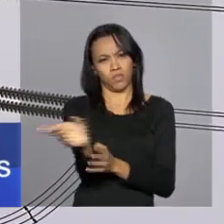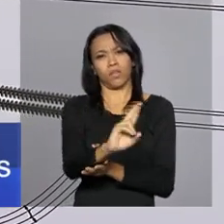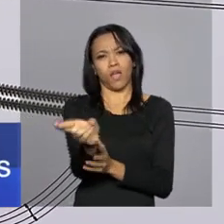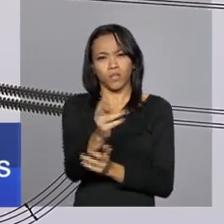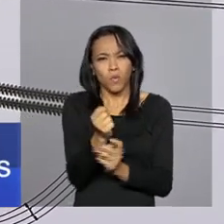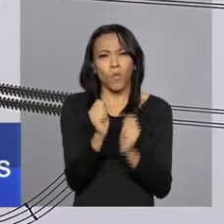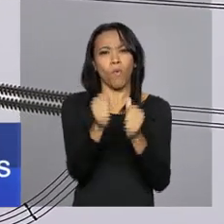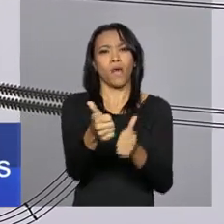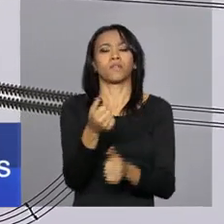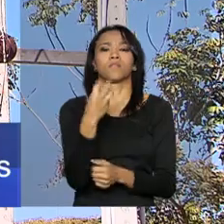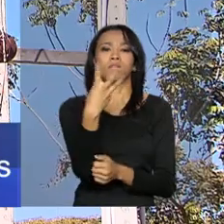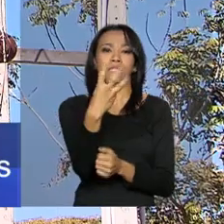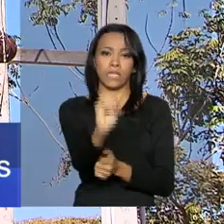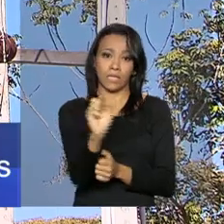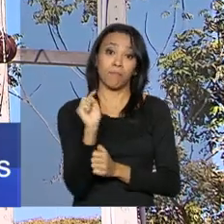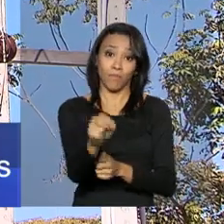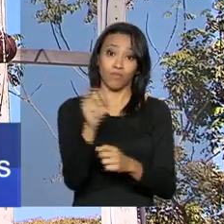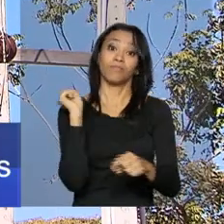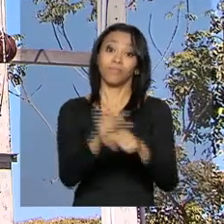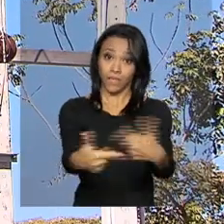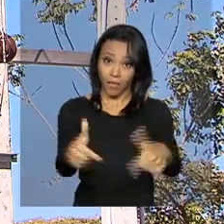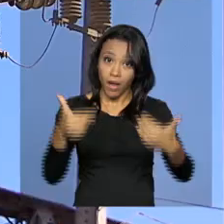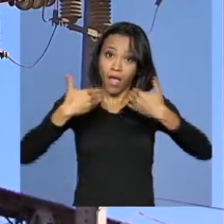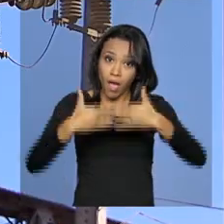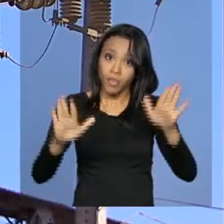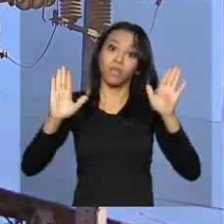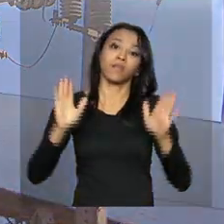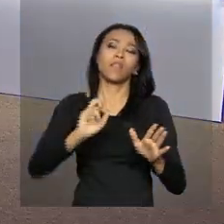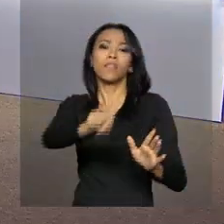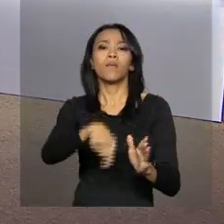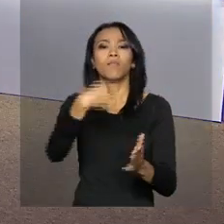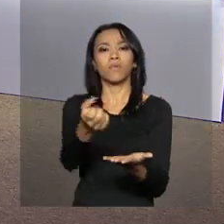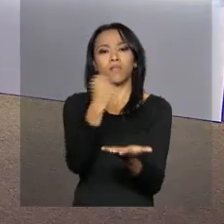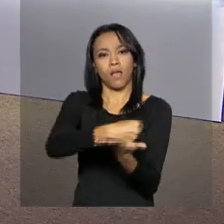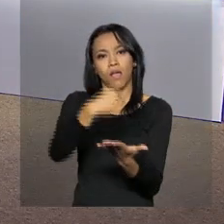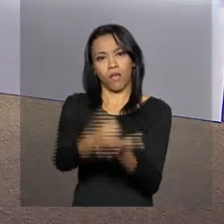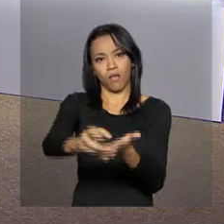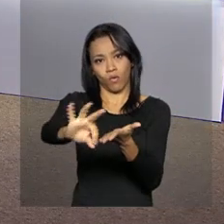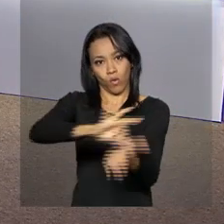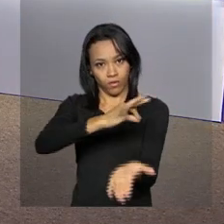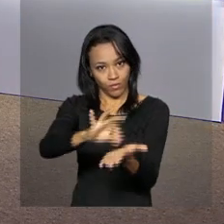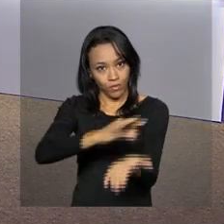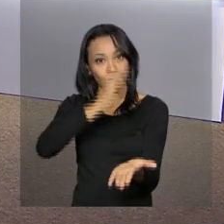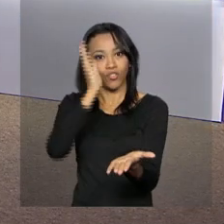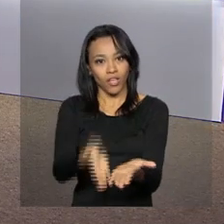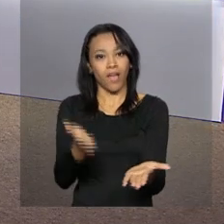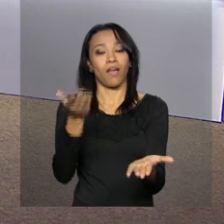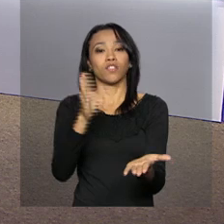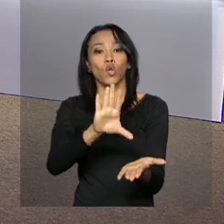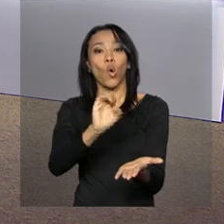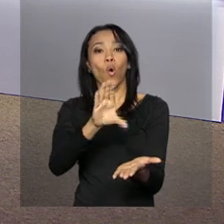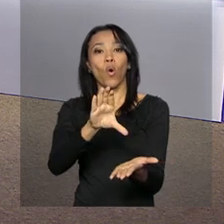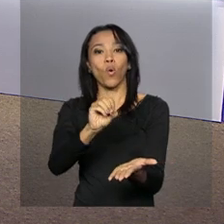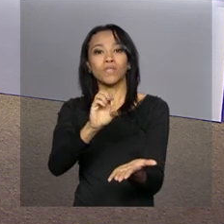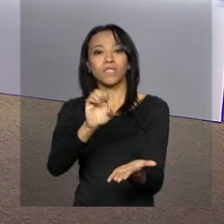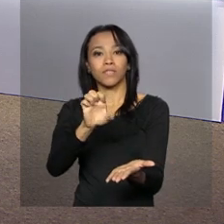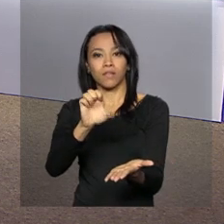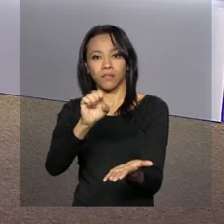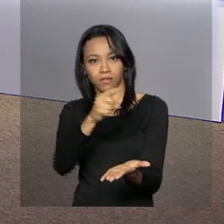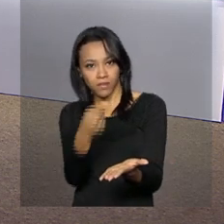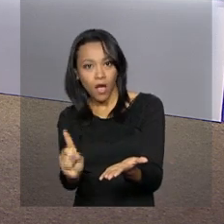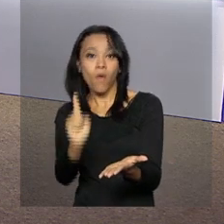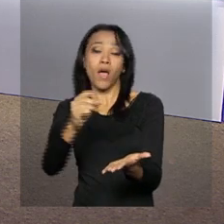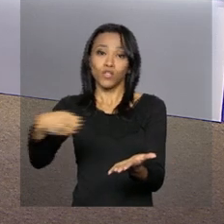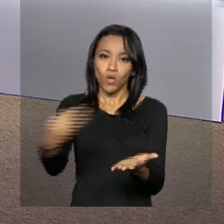gerar quase 30 mil empregos diretos. Após a assinatura dos contratos de concessão, as novas linhas devem entrar em